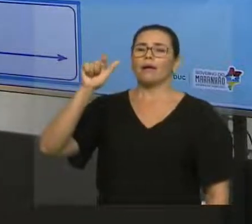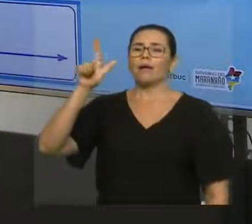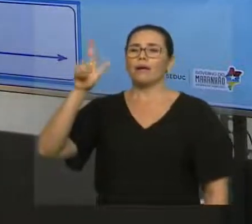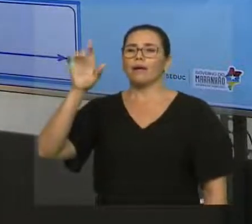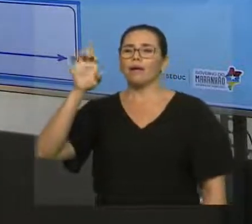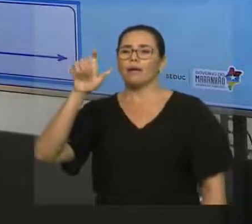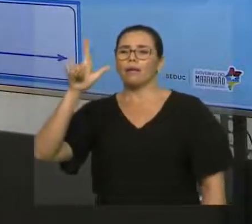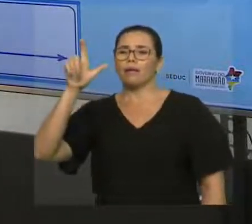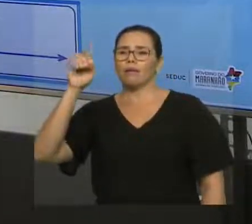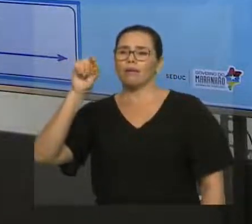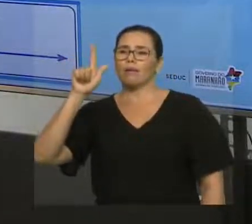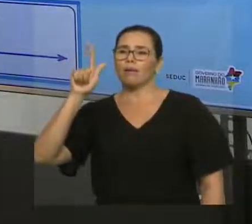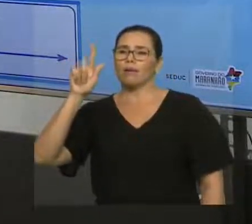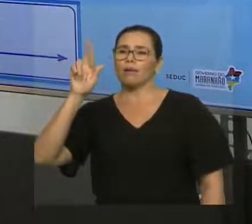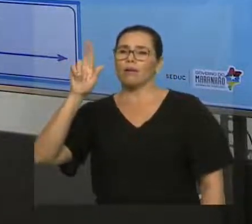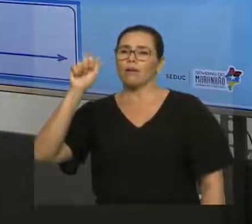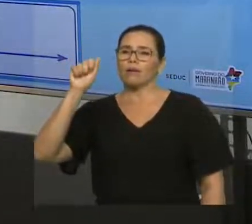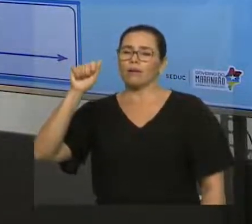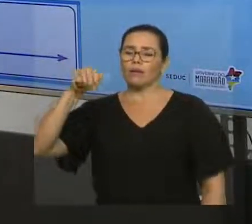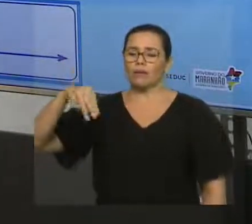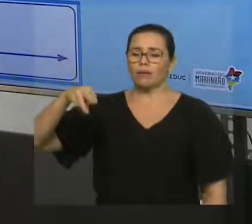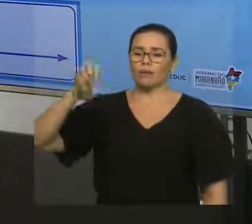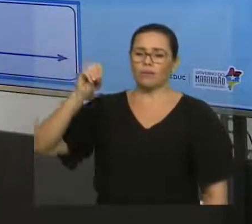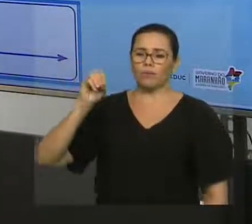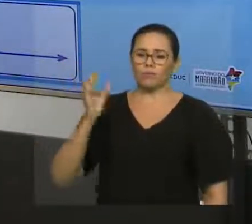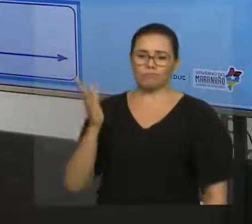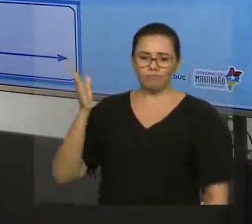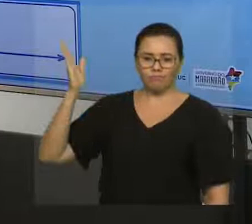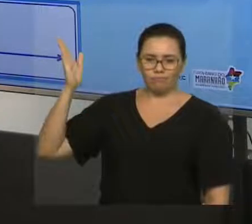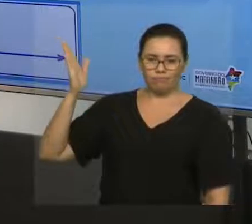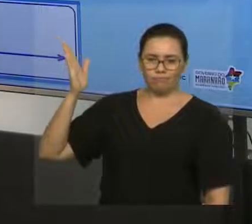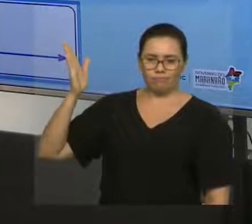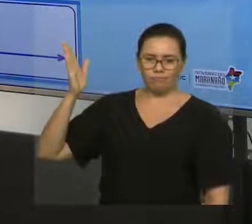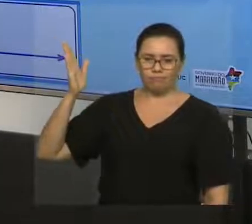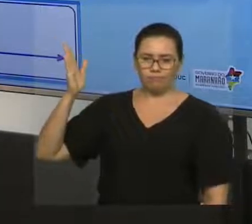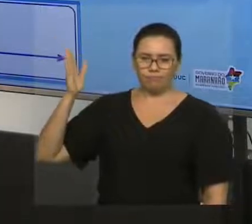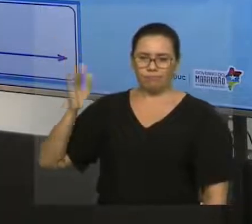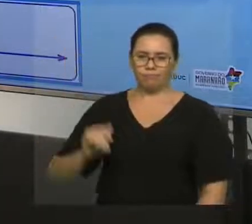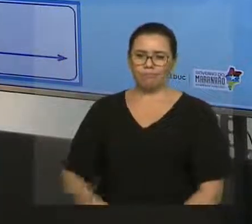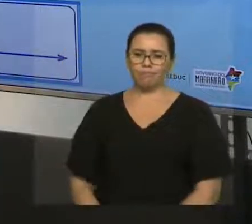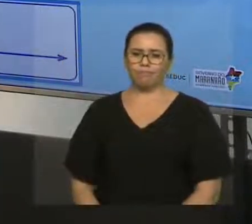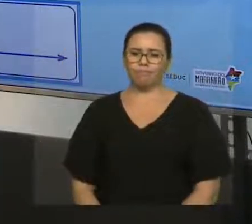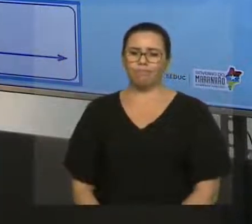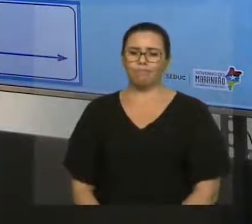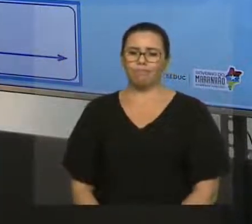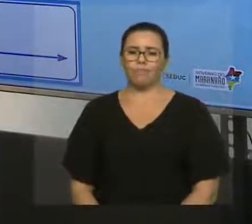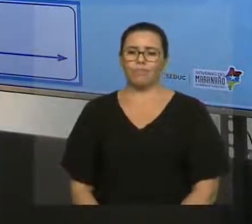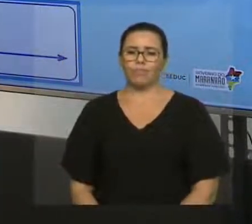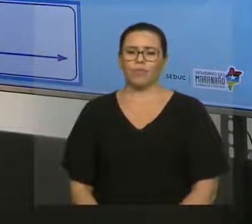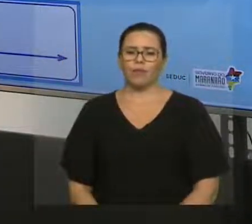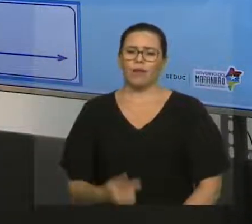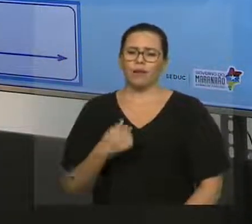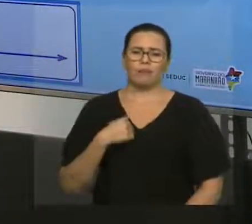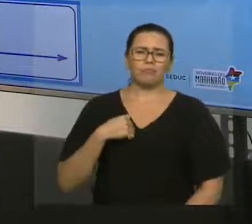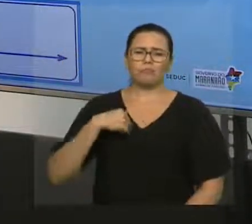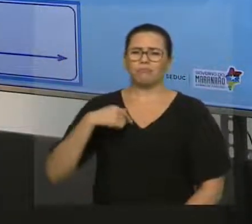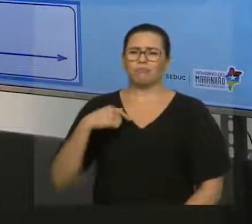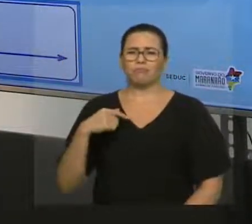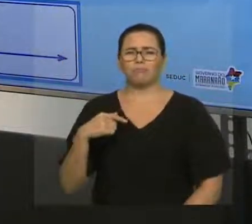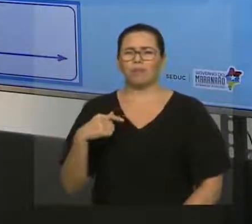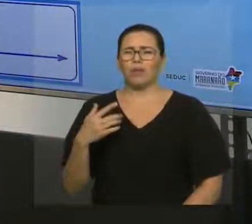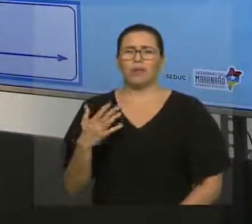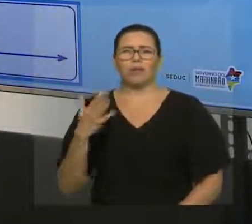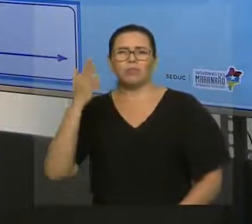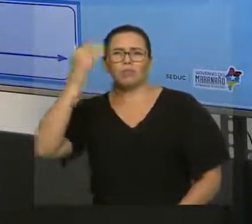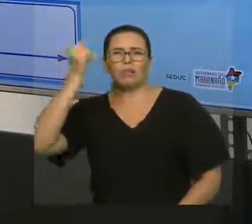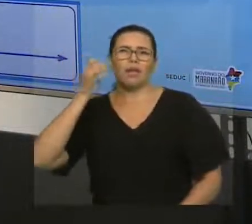quando você for resolvendo exercício, você vai se familiarizando com elas e vai vendo. Eu não digo que tem a mais fácil